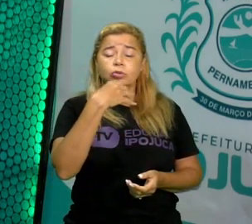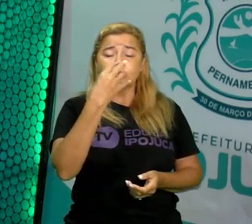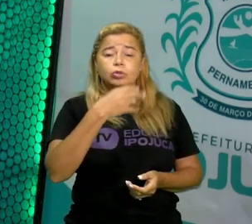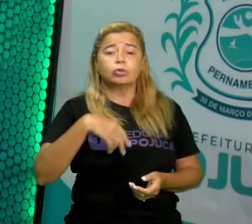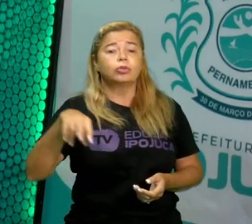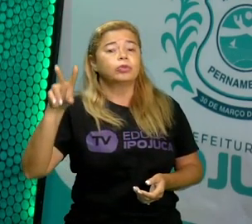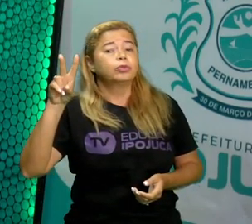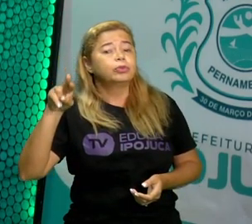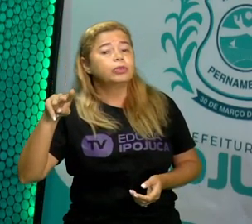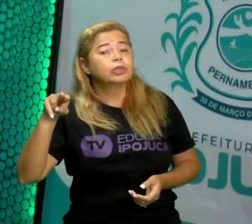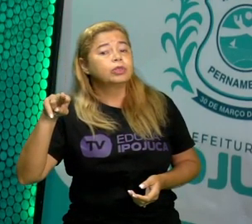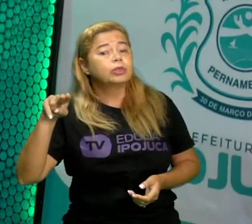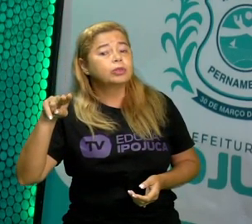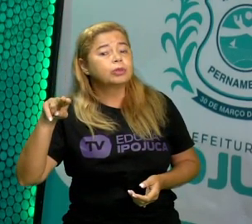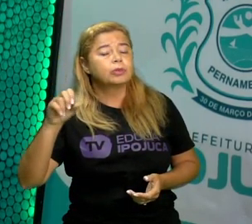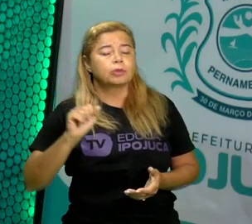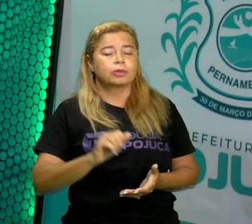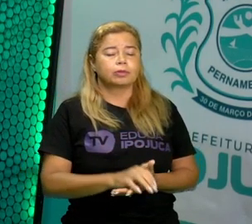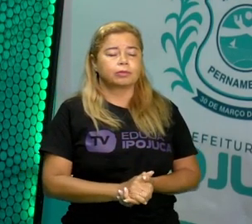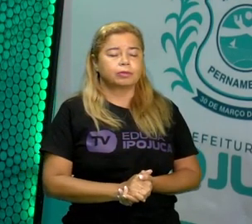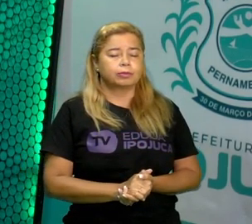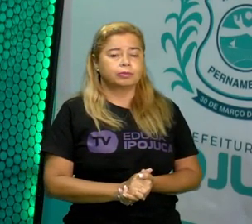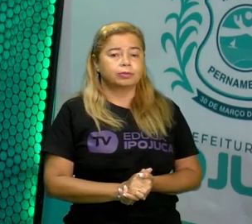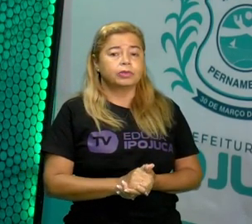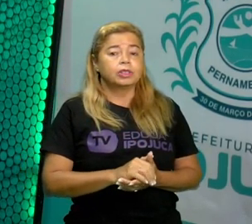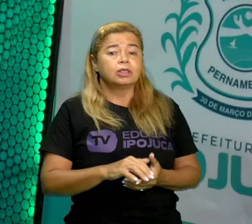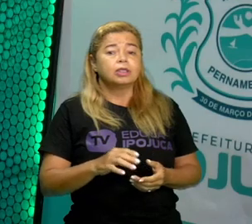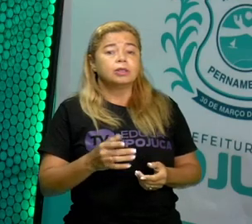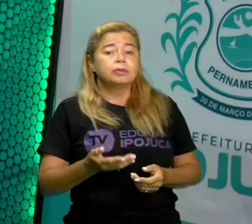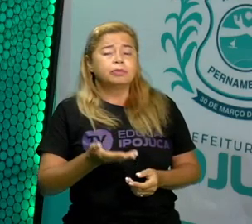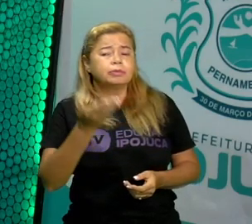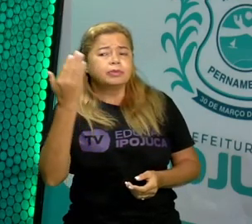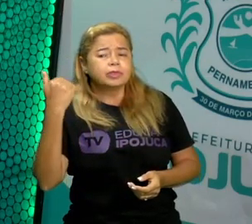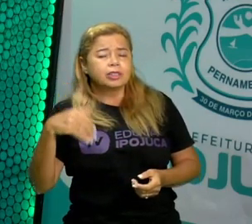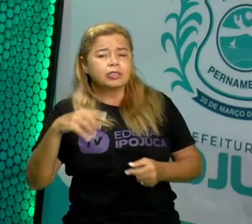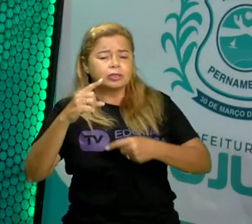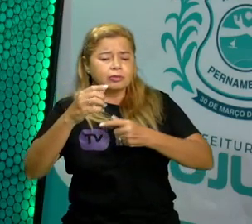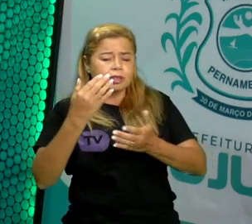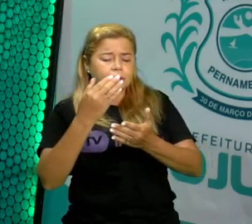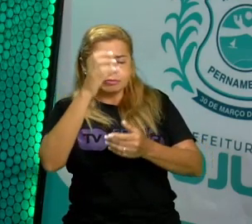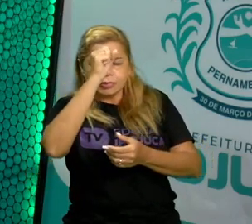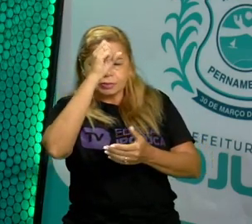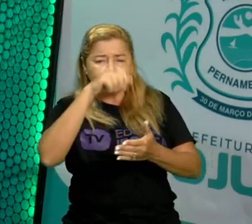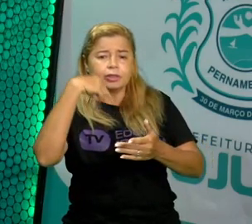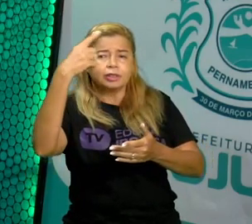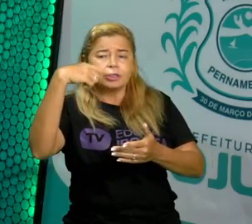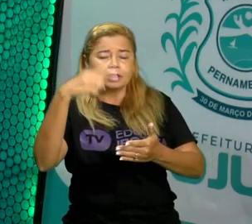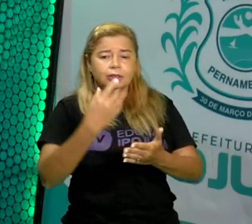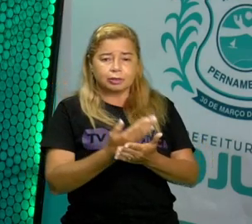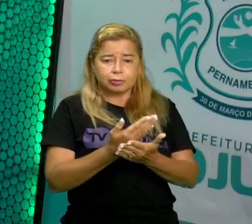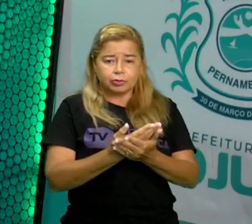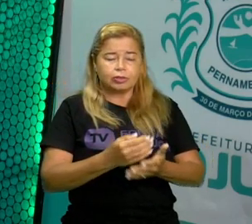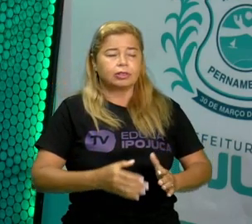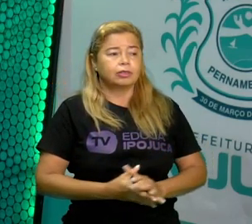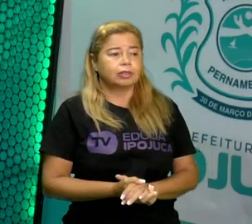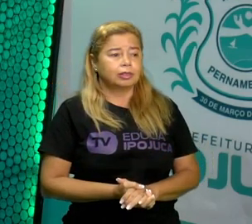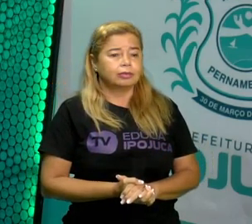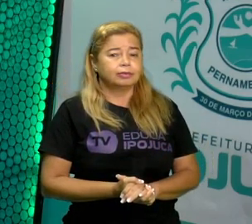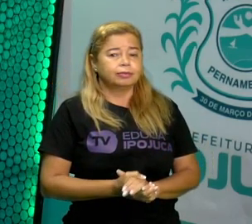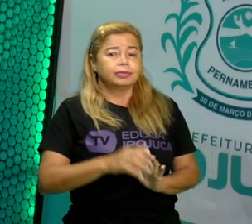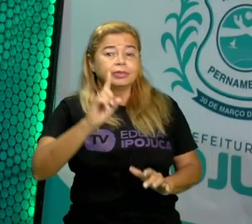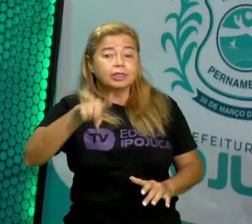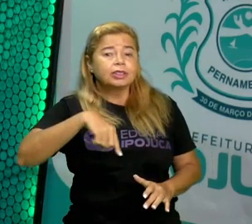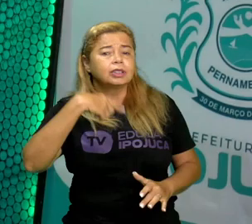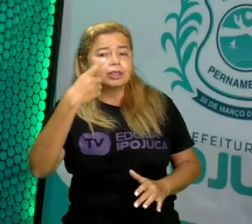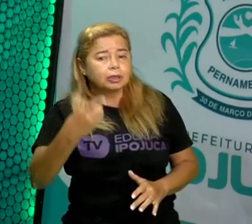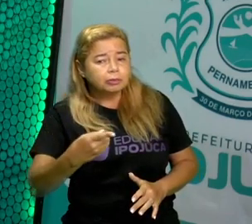finalzinho de sua pronúncia. Mas a gente vai ver isso mais um pouquinho. Daqui a pouquinho, daqui a pouquinho a gente